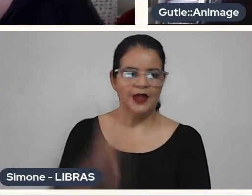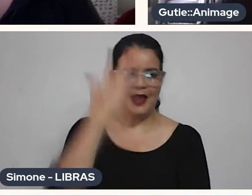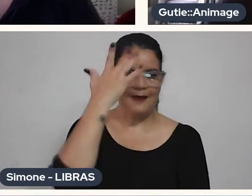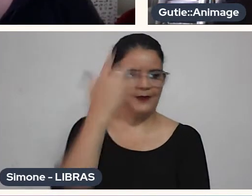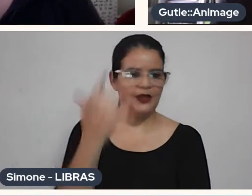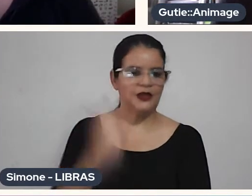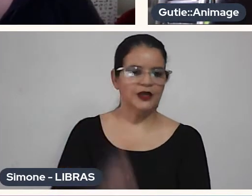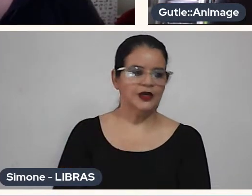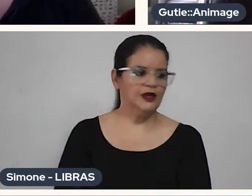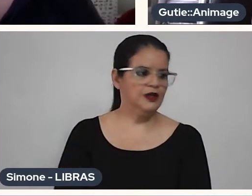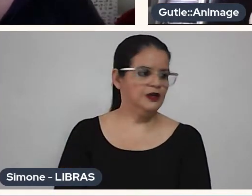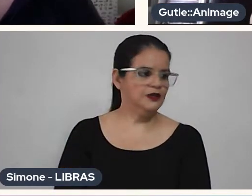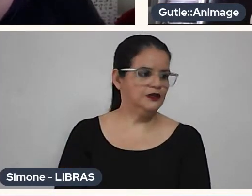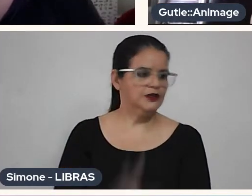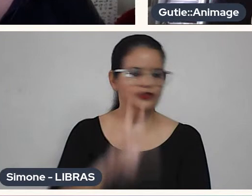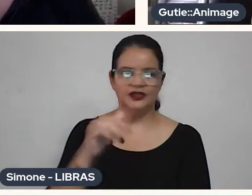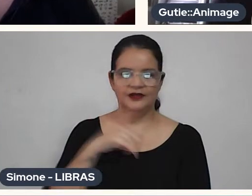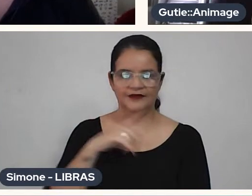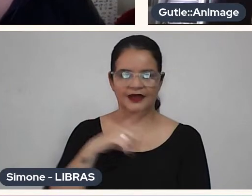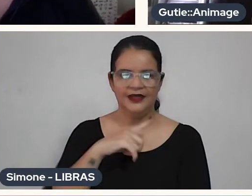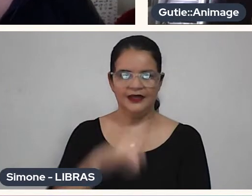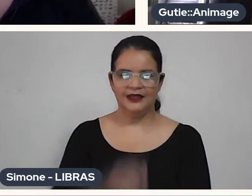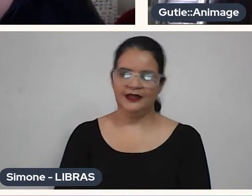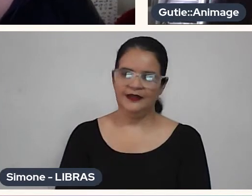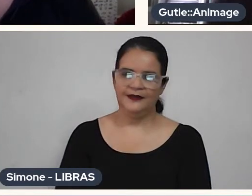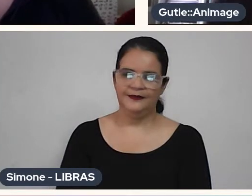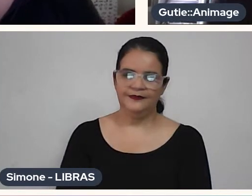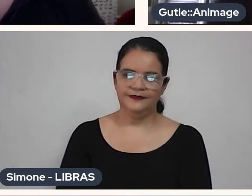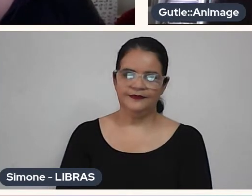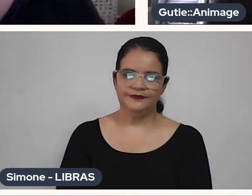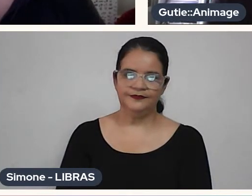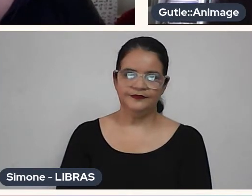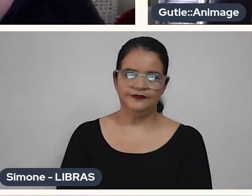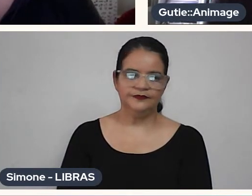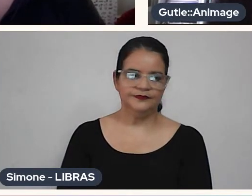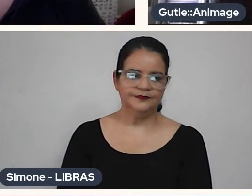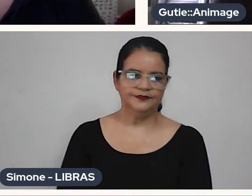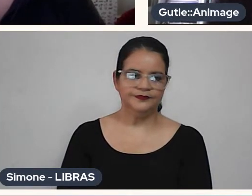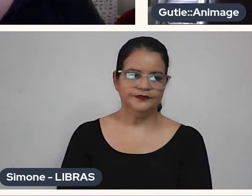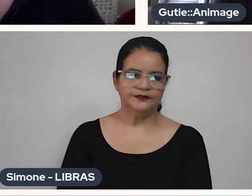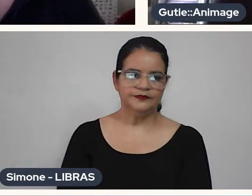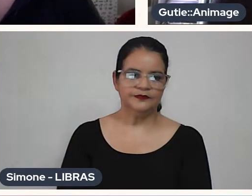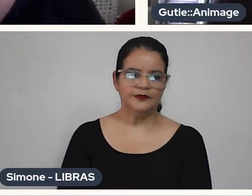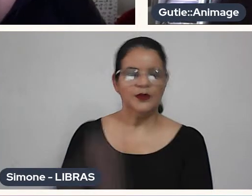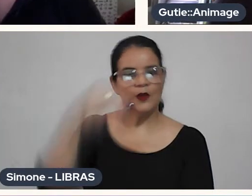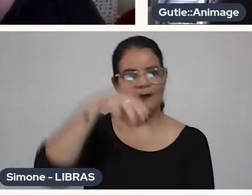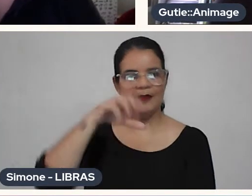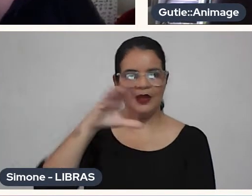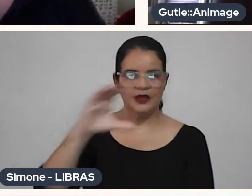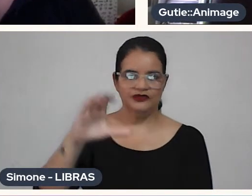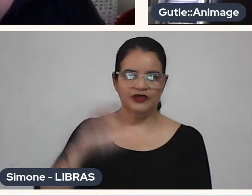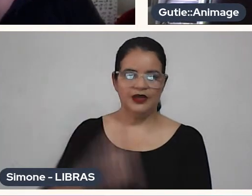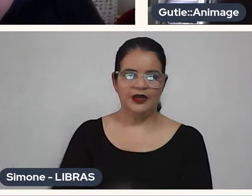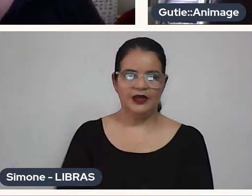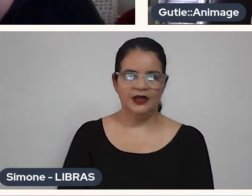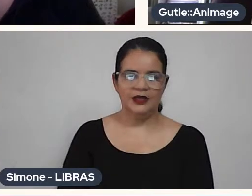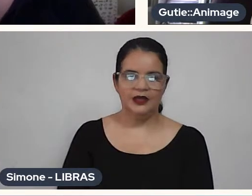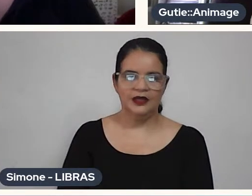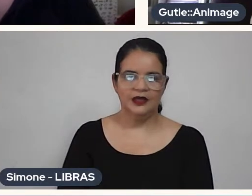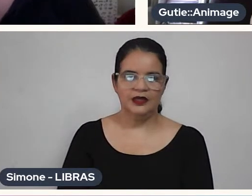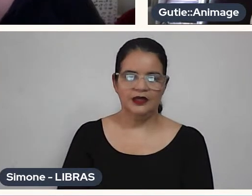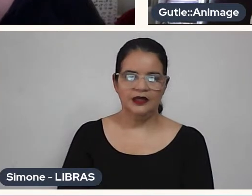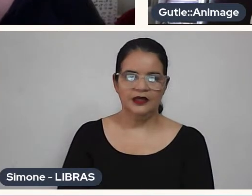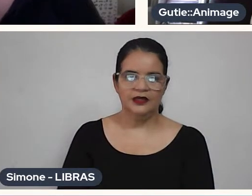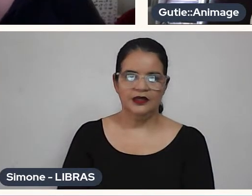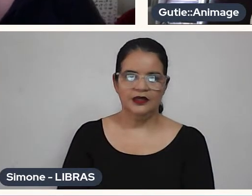a gente vai ter uma Masterclass da Agnes Patron, da francesa,